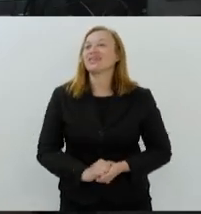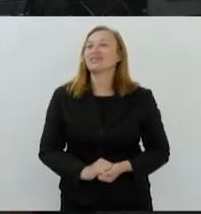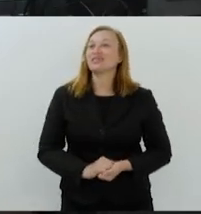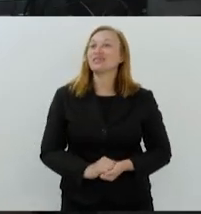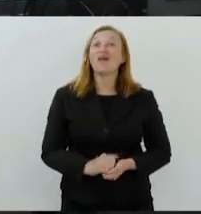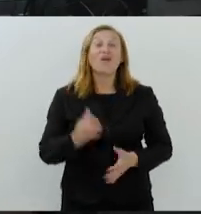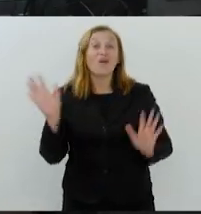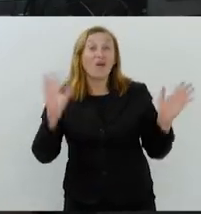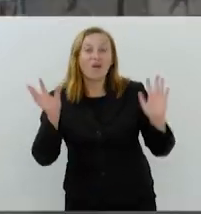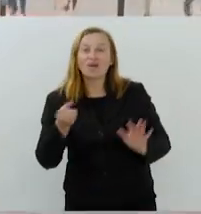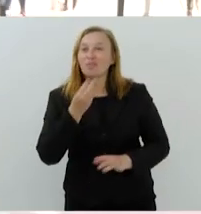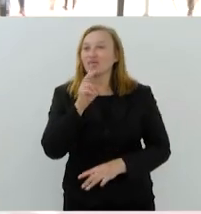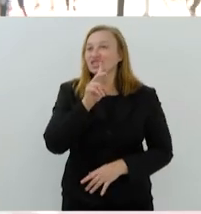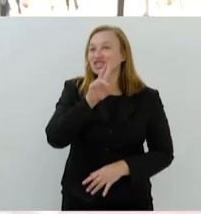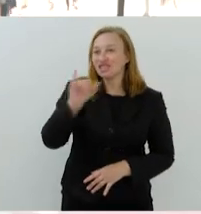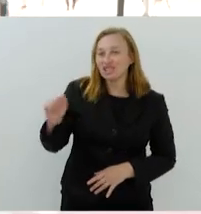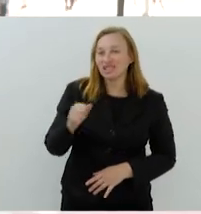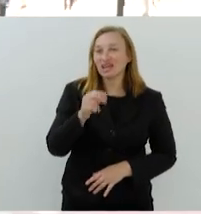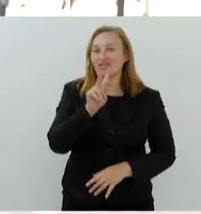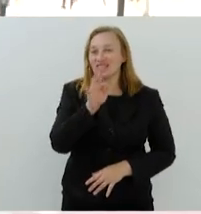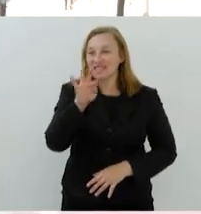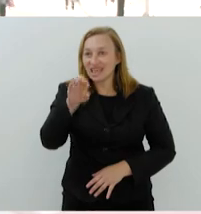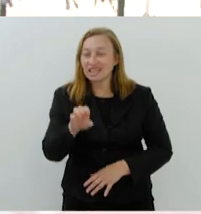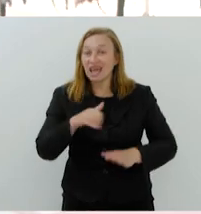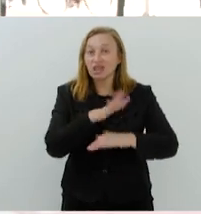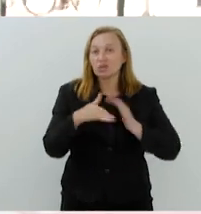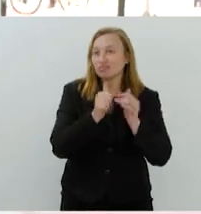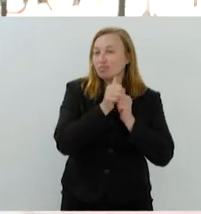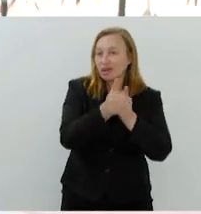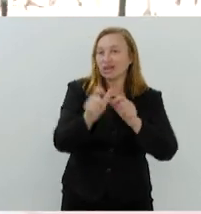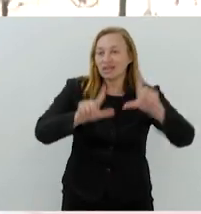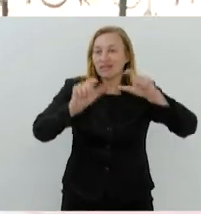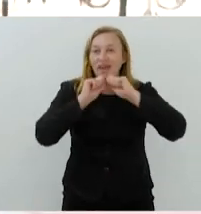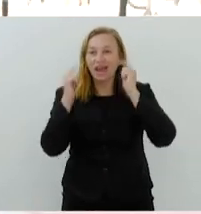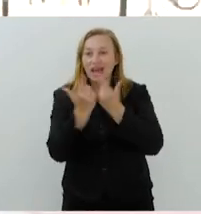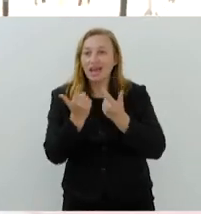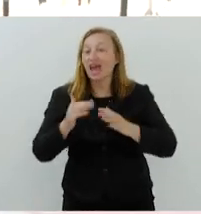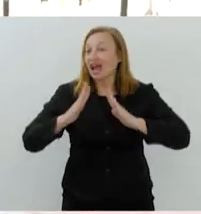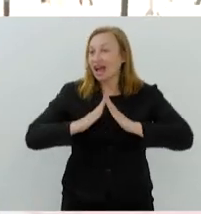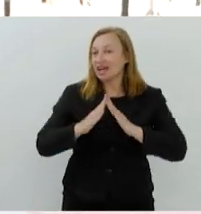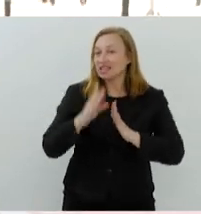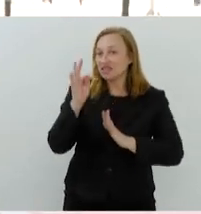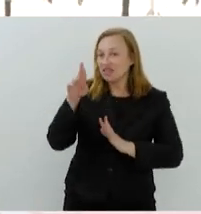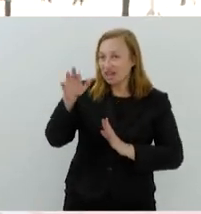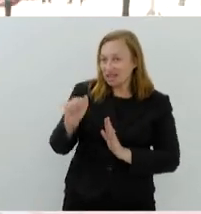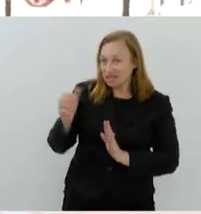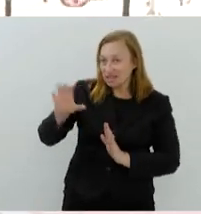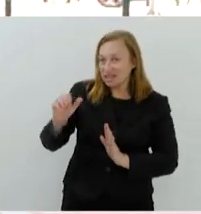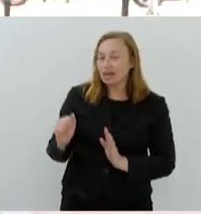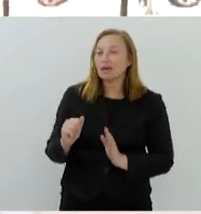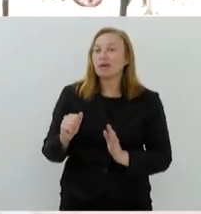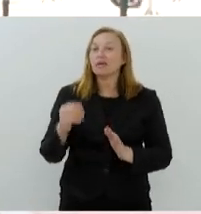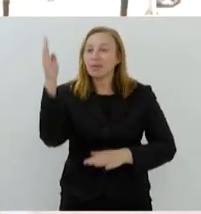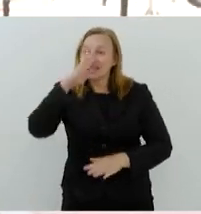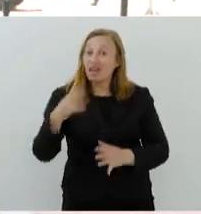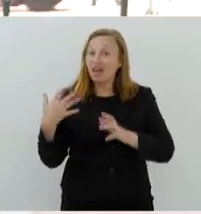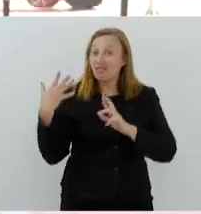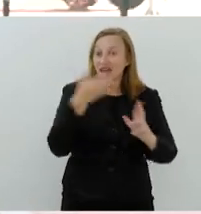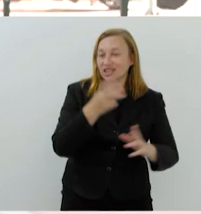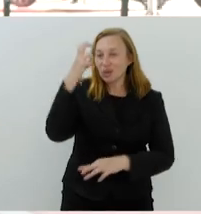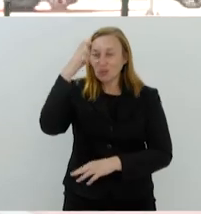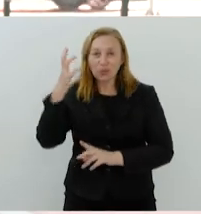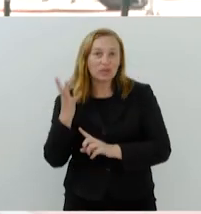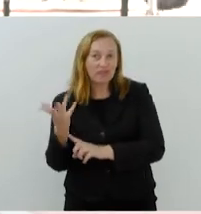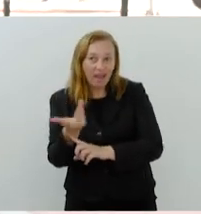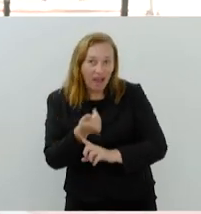Olá, bom dia, Vicente. Bom dia a todos que acompanham a TV Alerje. A Casa França Brasil é referência na divulgação de cultura e arte